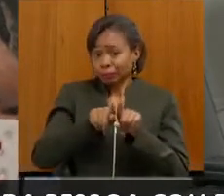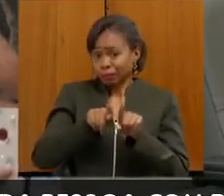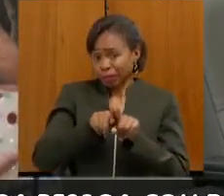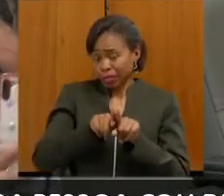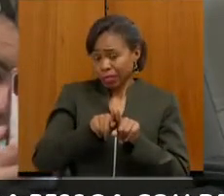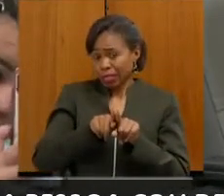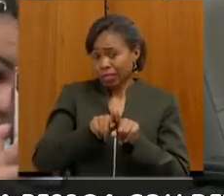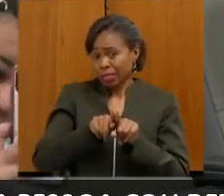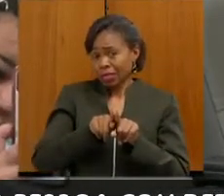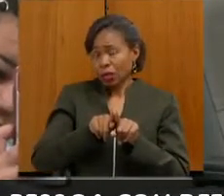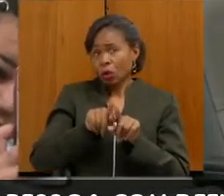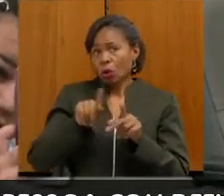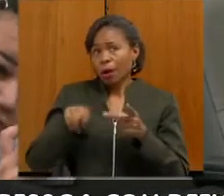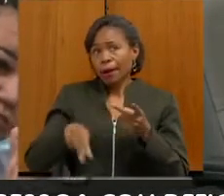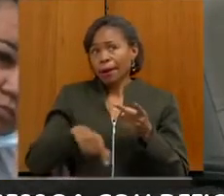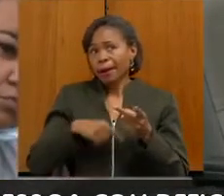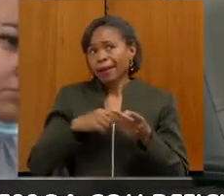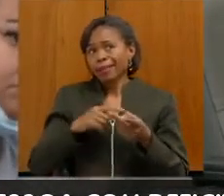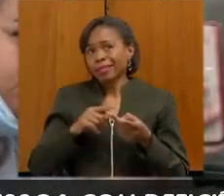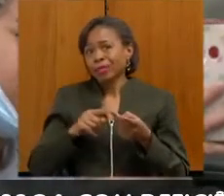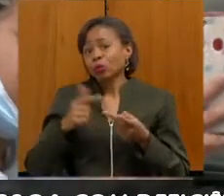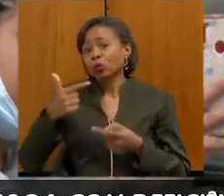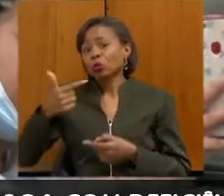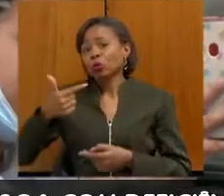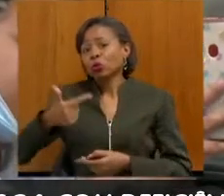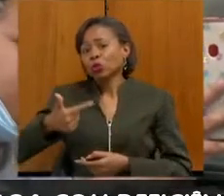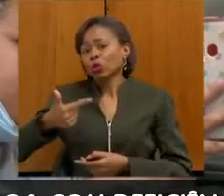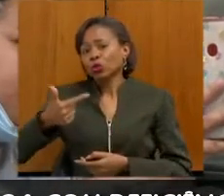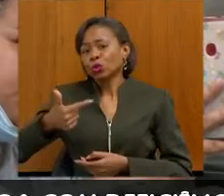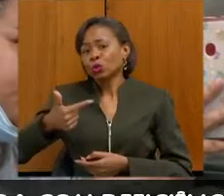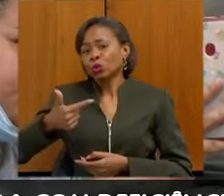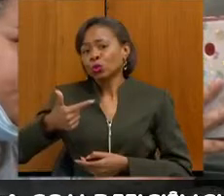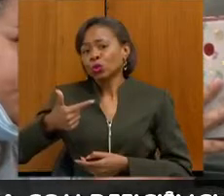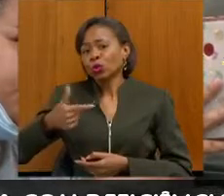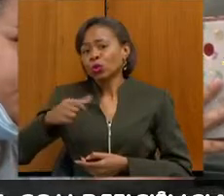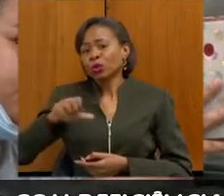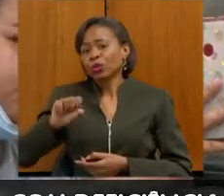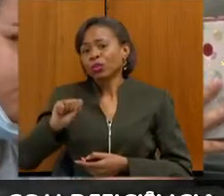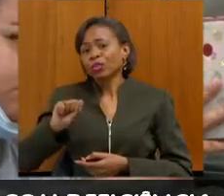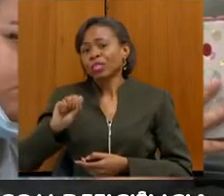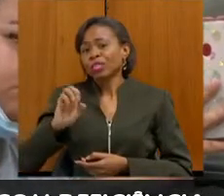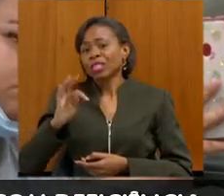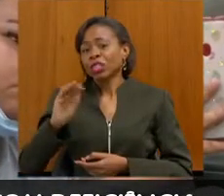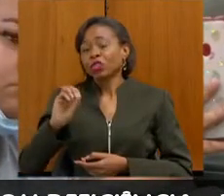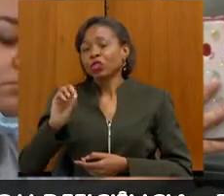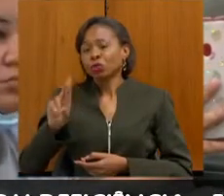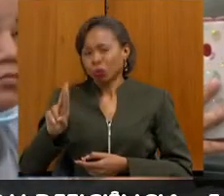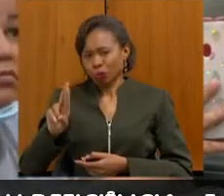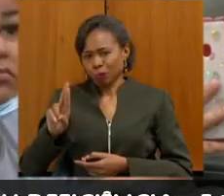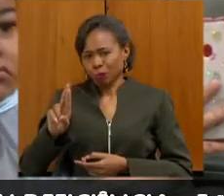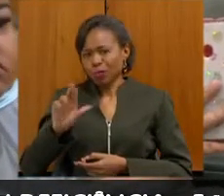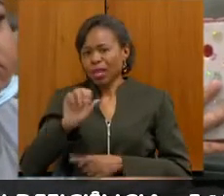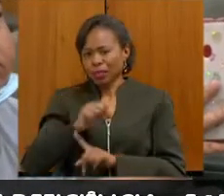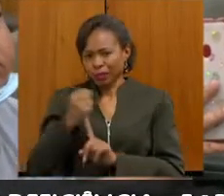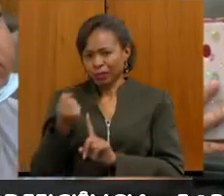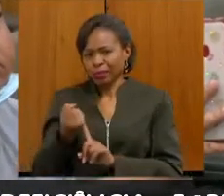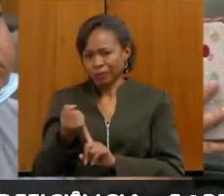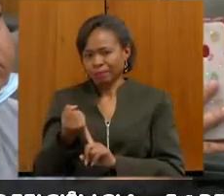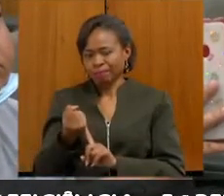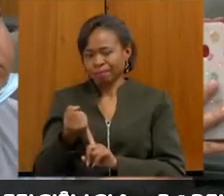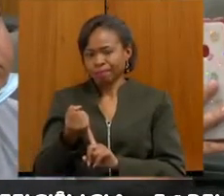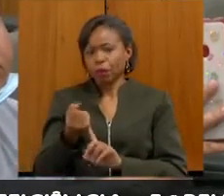segundo setor da sociedade. Trabalhamos hoje, tenho 16